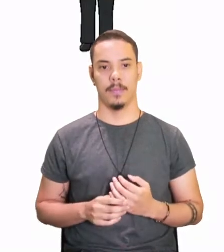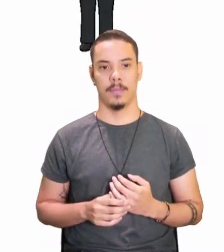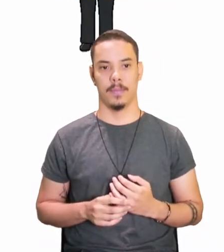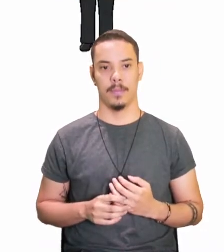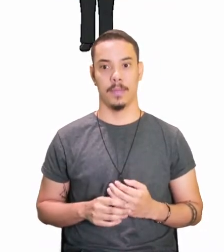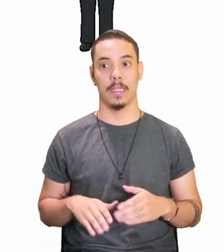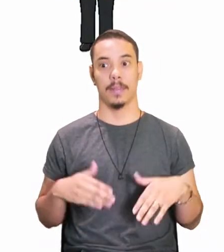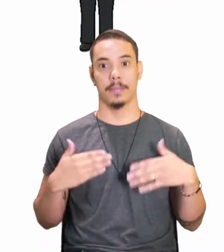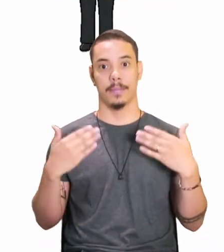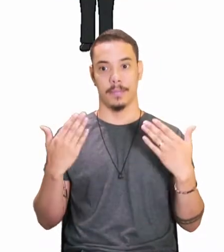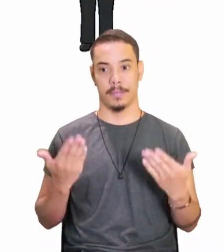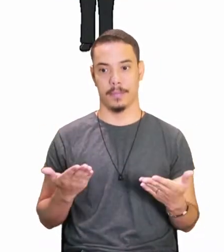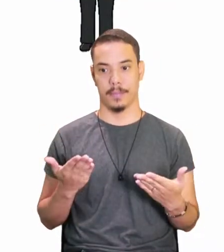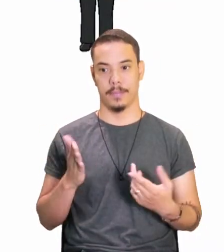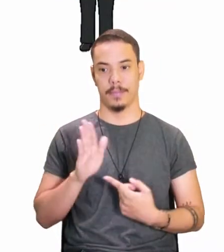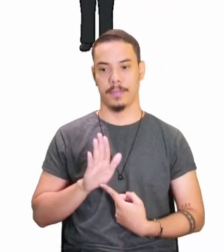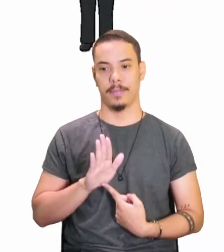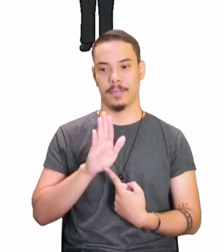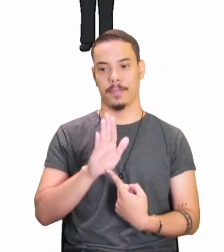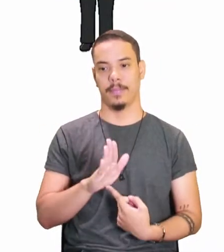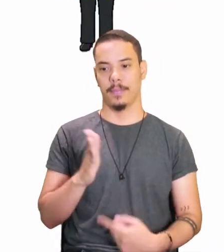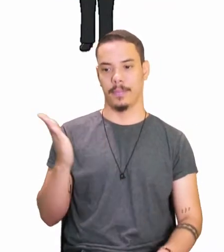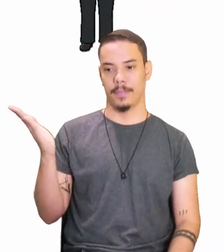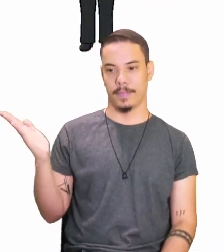Amados, olha o eu trouxe a vocês.